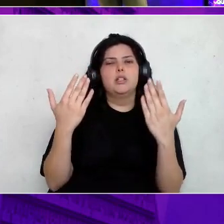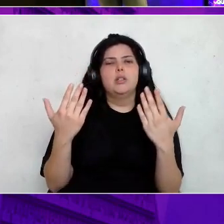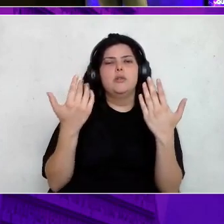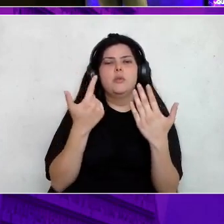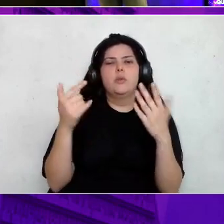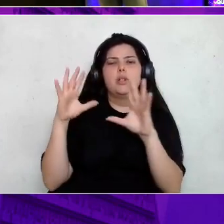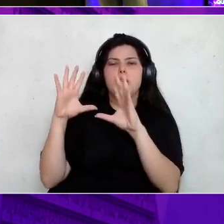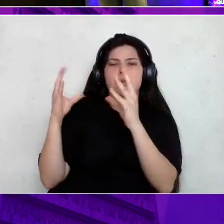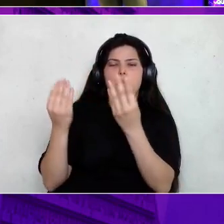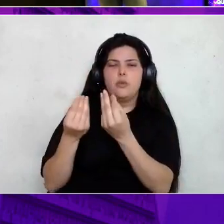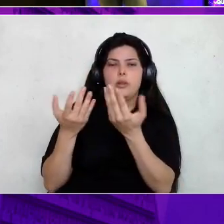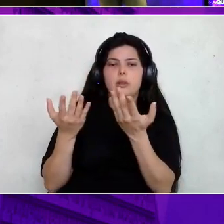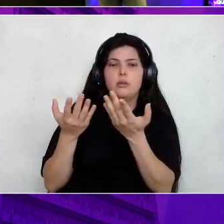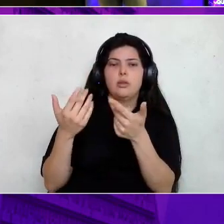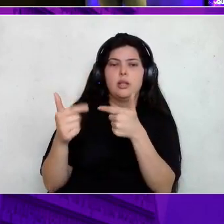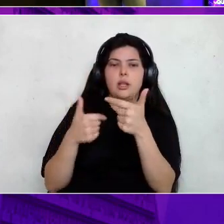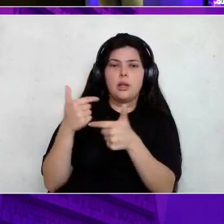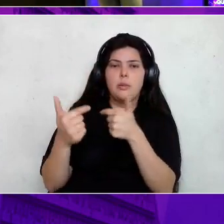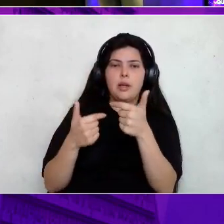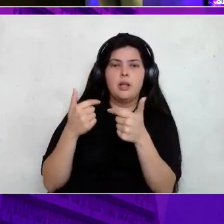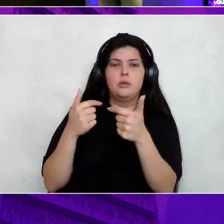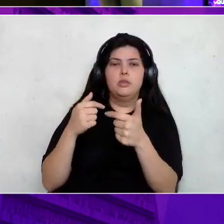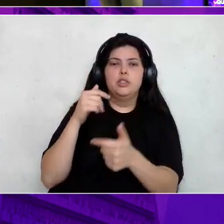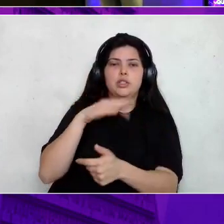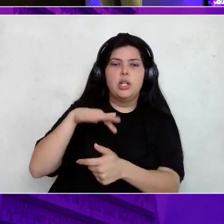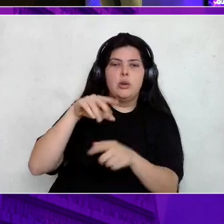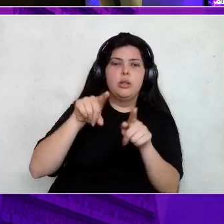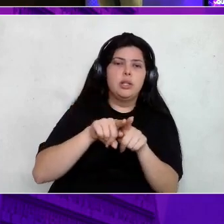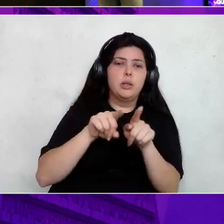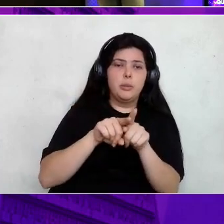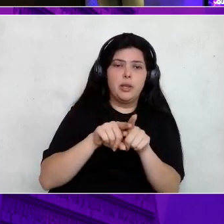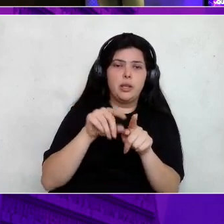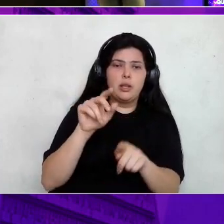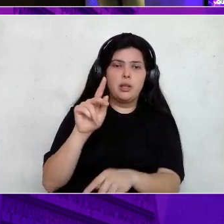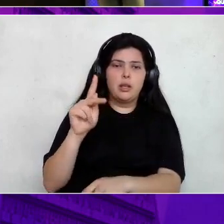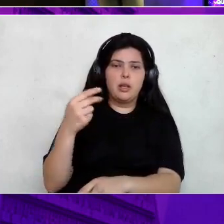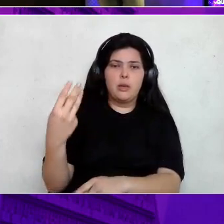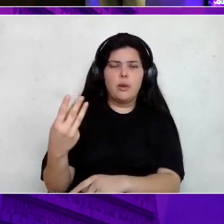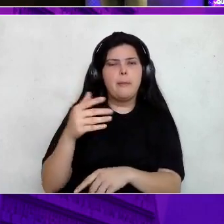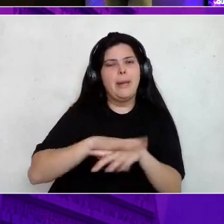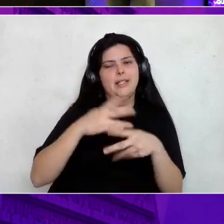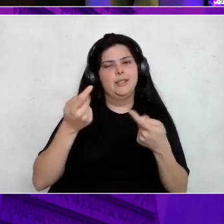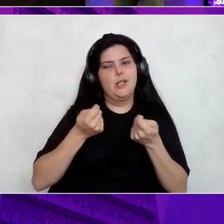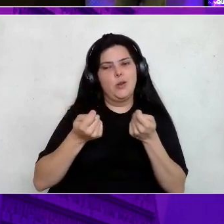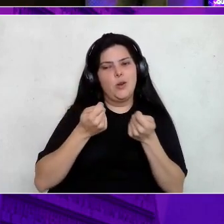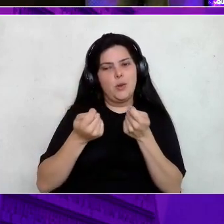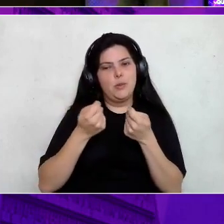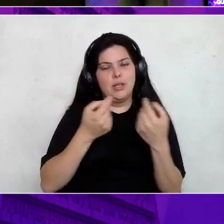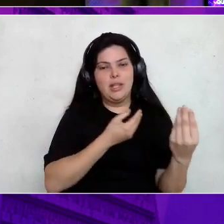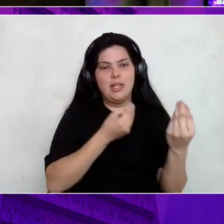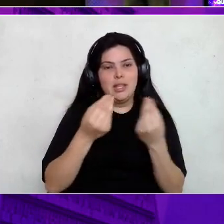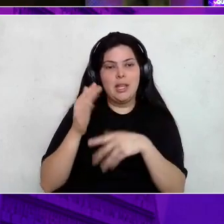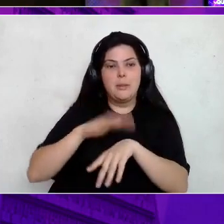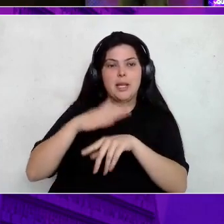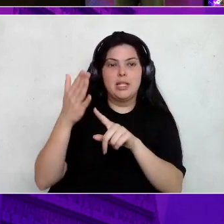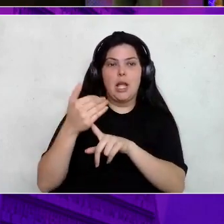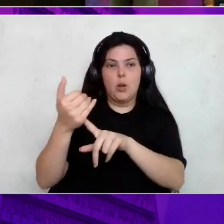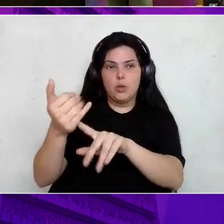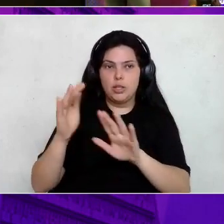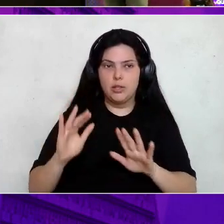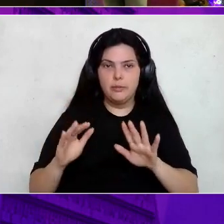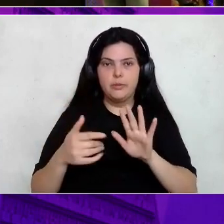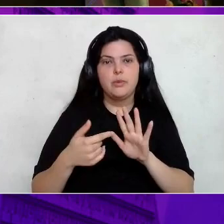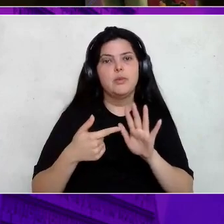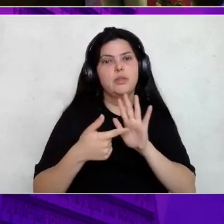E tanto para os serviços da OCA em geral. Como para HeatWay. Nós somos muito mais econômicos. Apesar de entregar muito mais tecnologia. Depois vocês vão receber essas